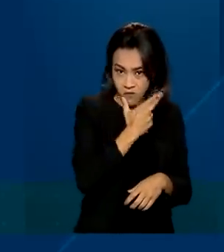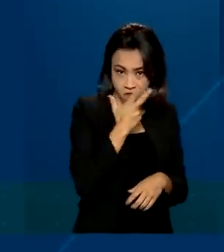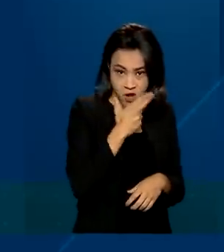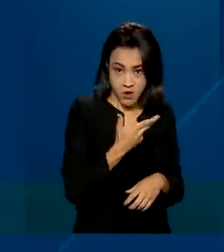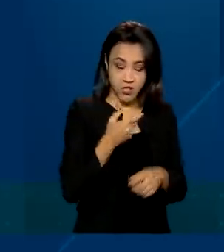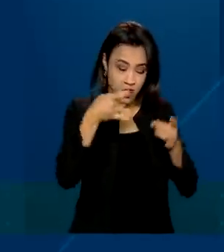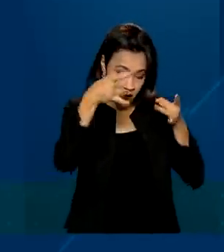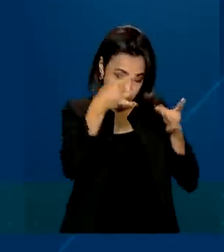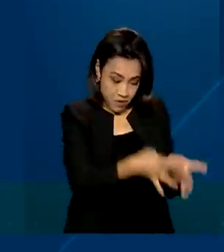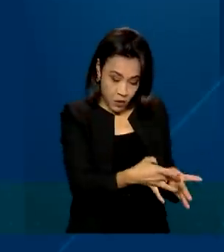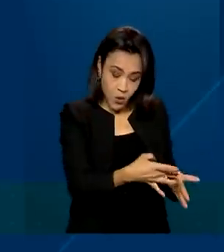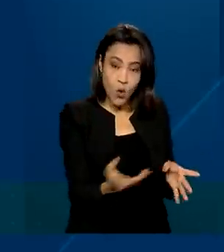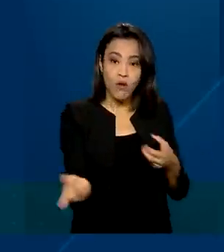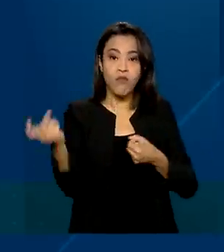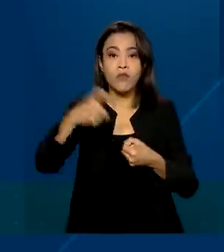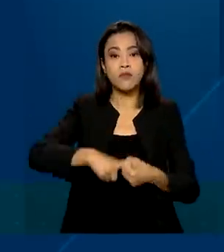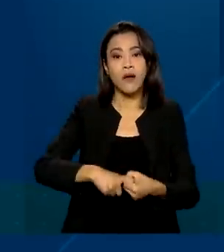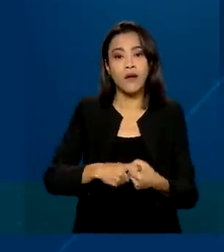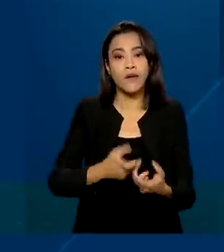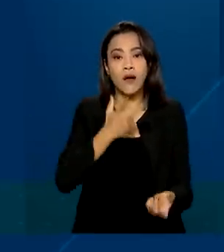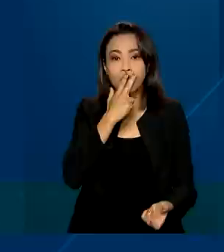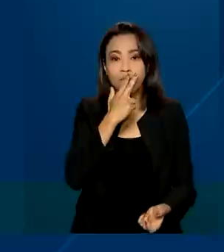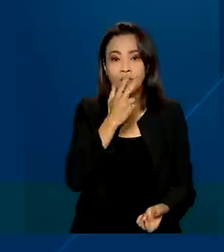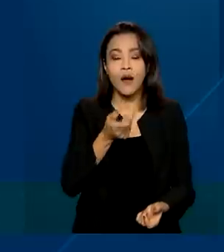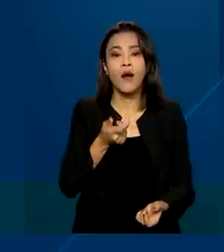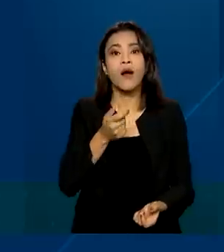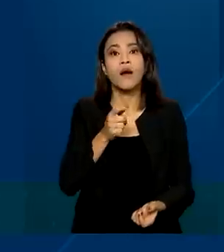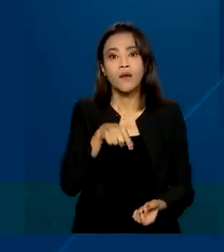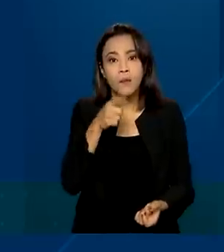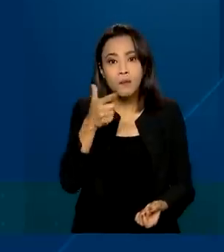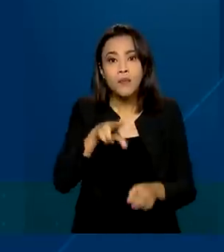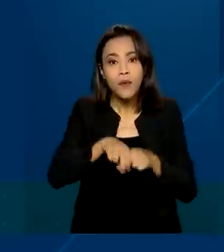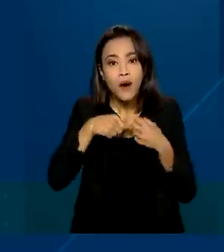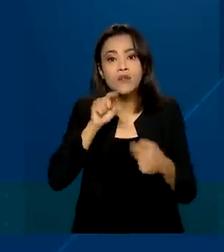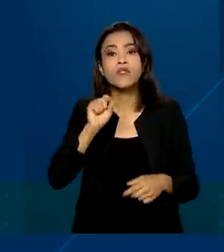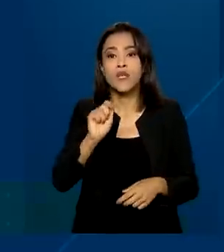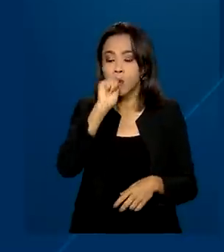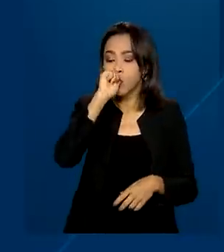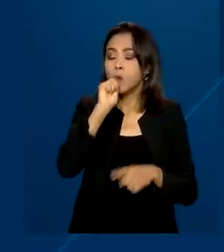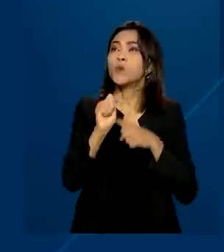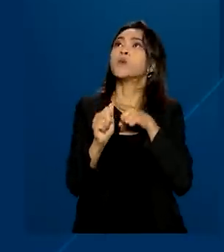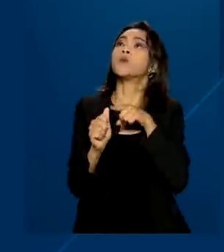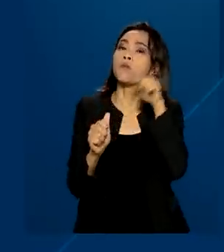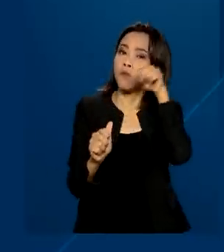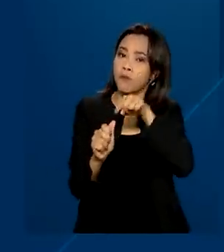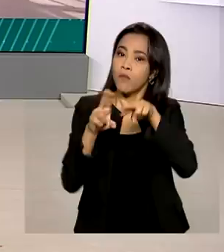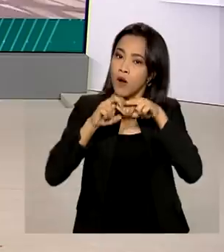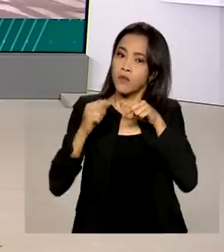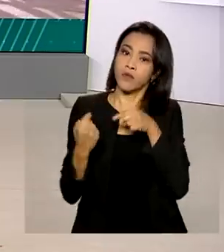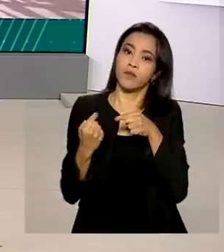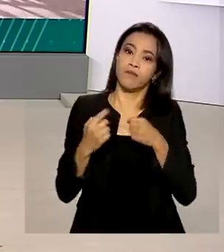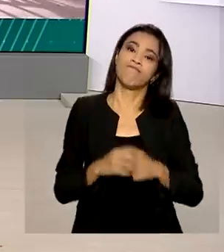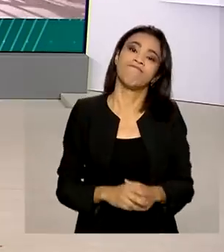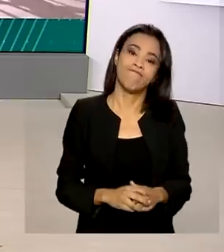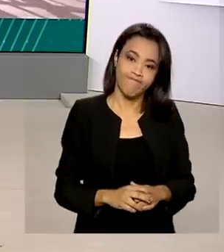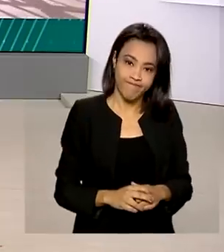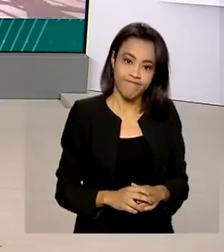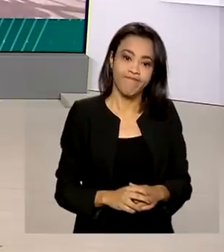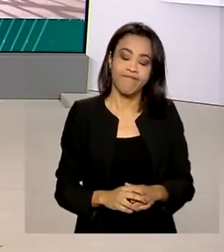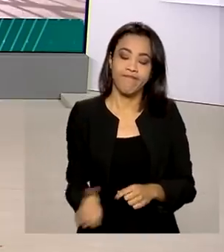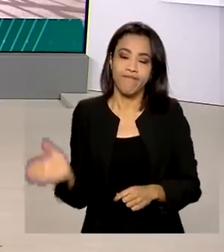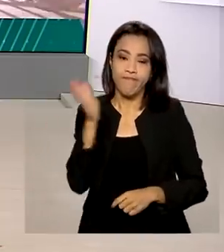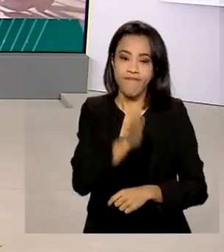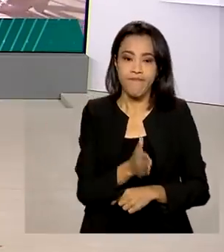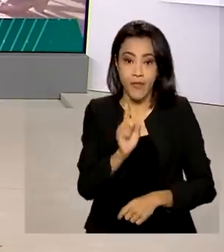deixado de fumar voltaram a consumir nicotina através desses dispositivos eletrônicos. A